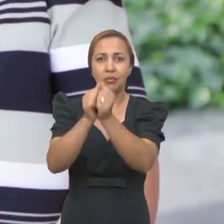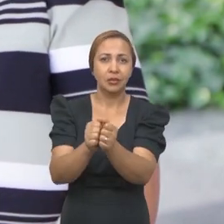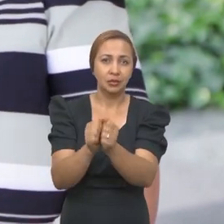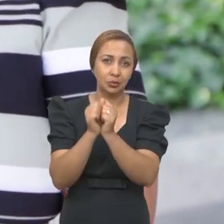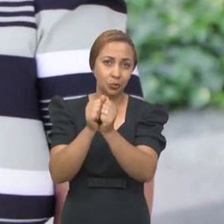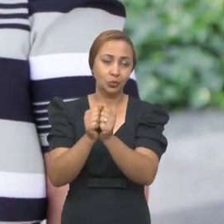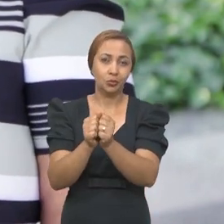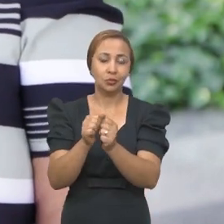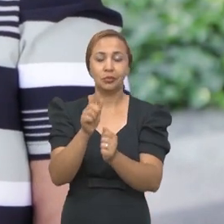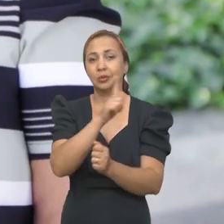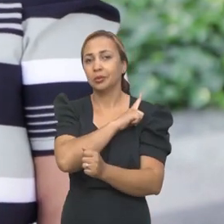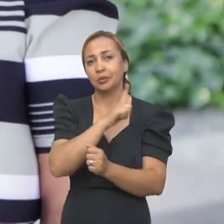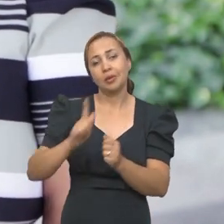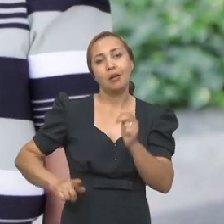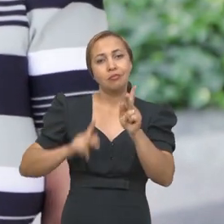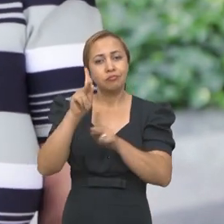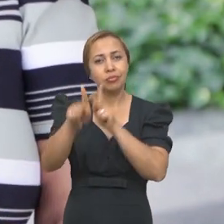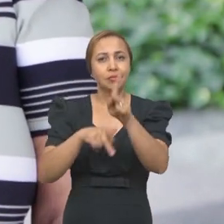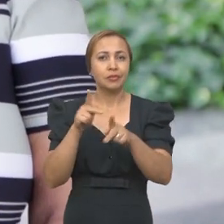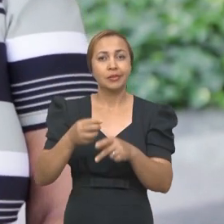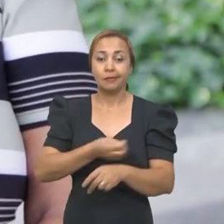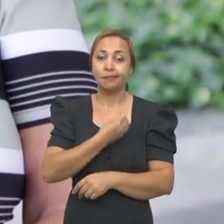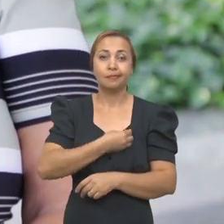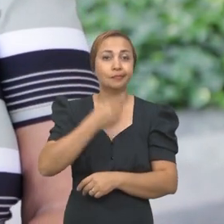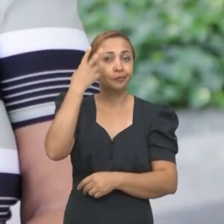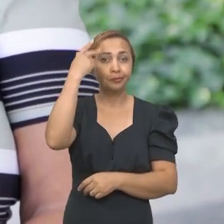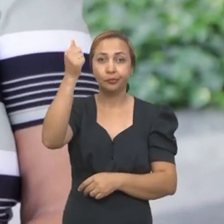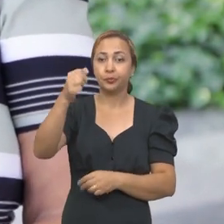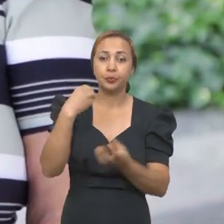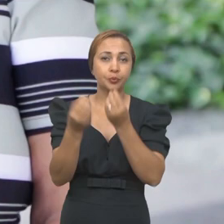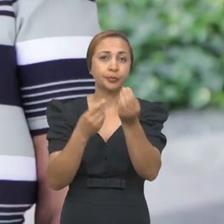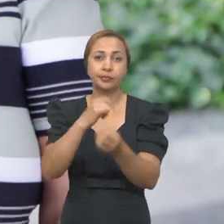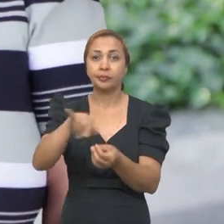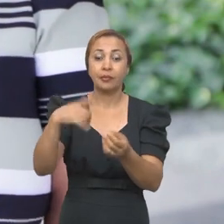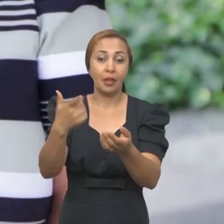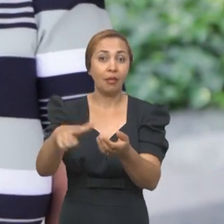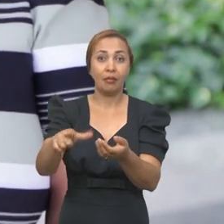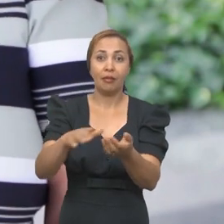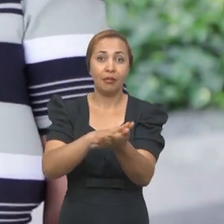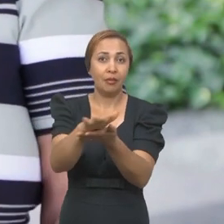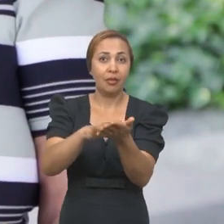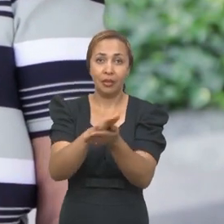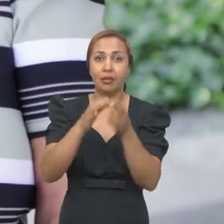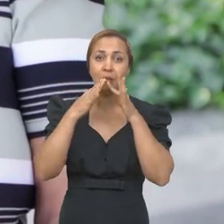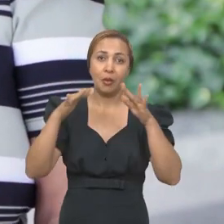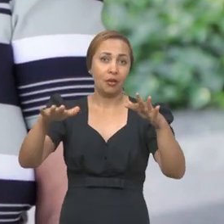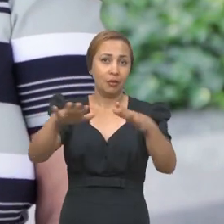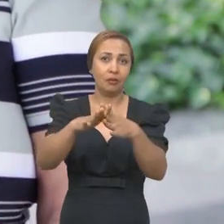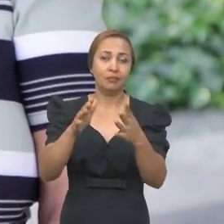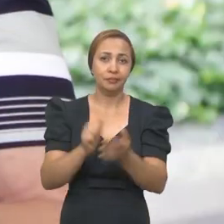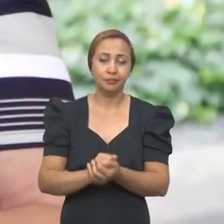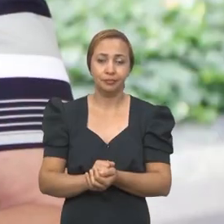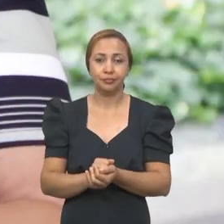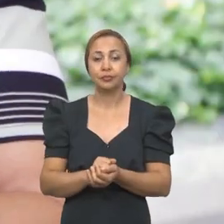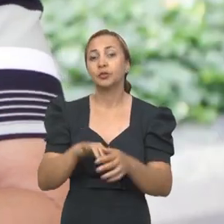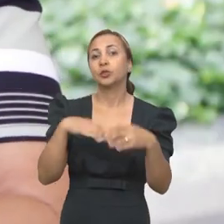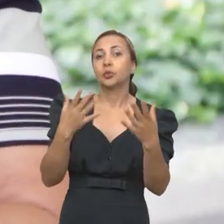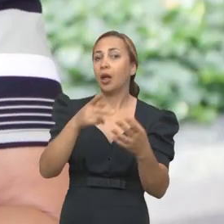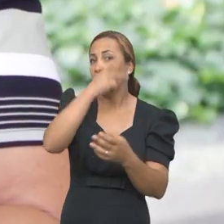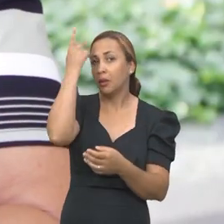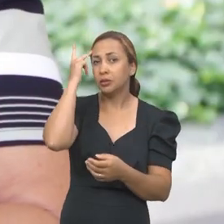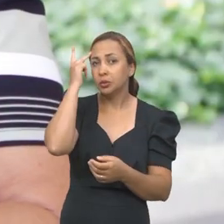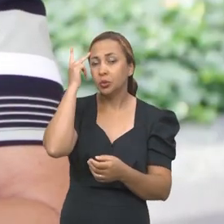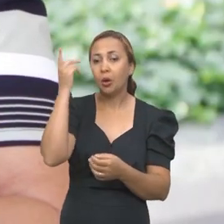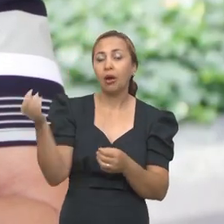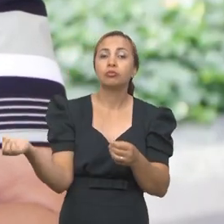acompanhadas pelo grande par da população, que está levando a vida normal, como se não houvesse epidemia. No momento que